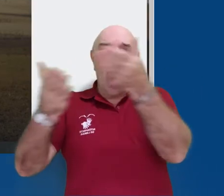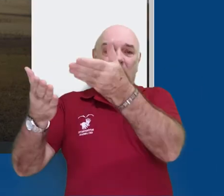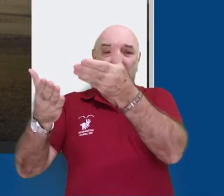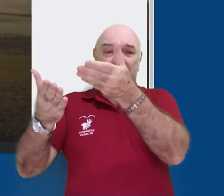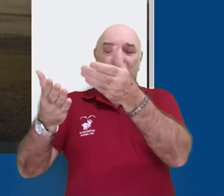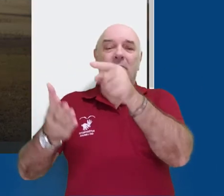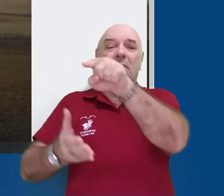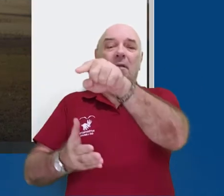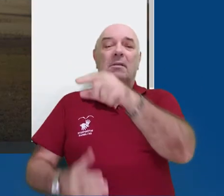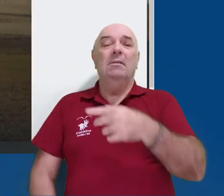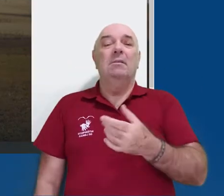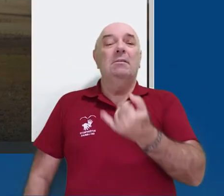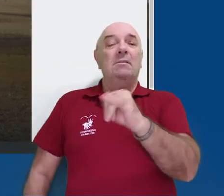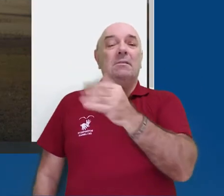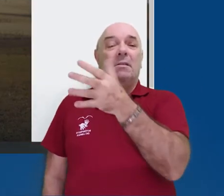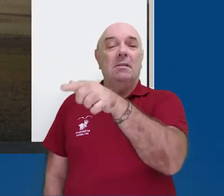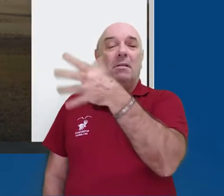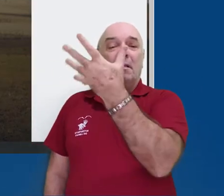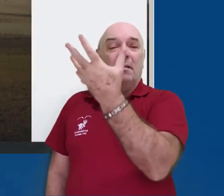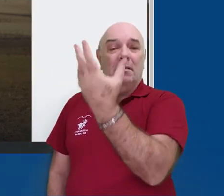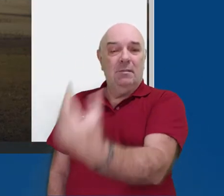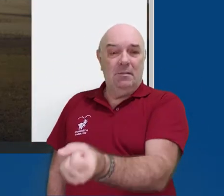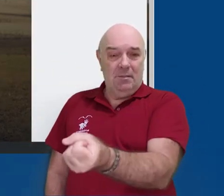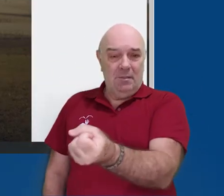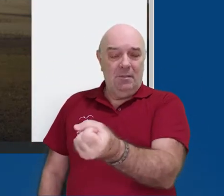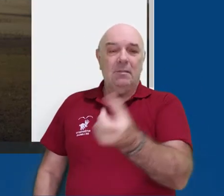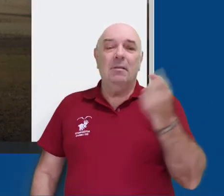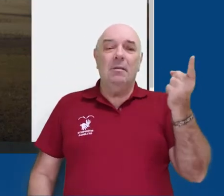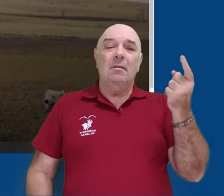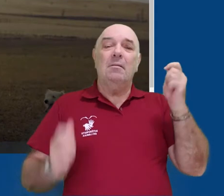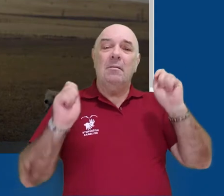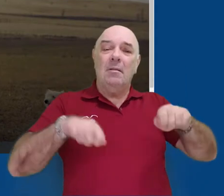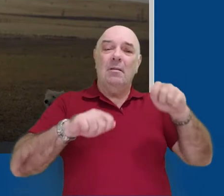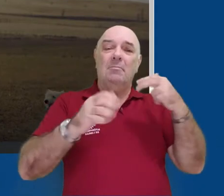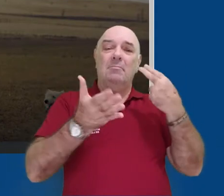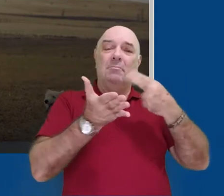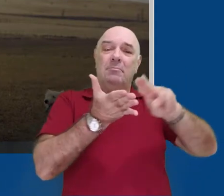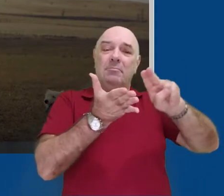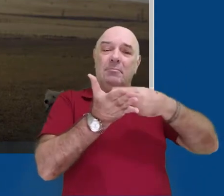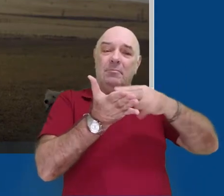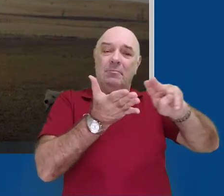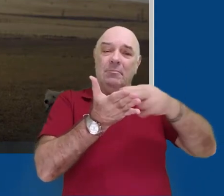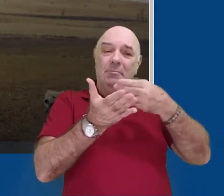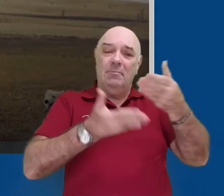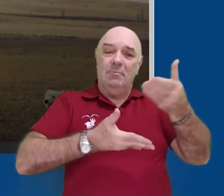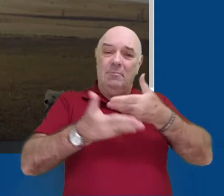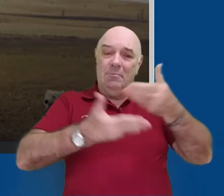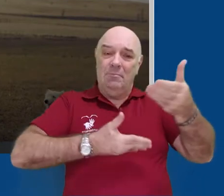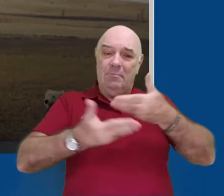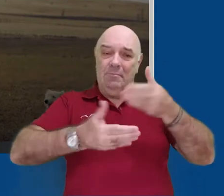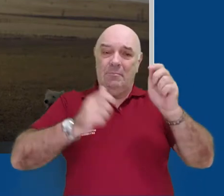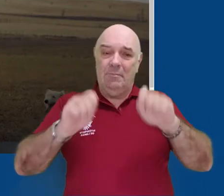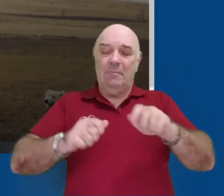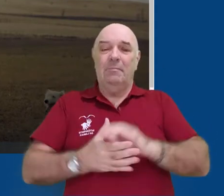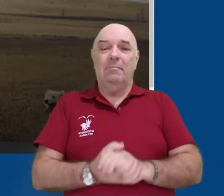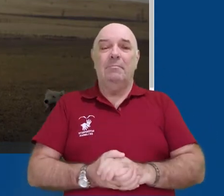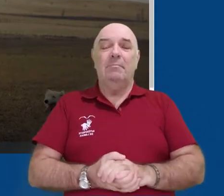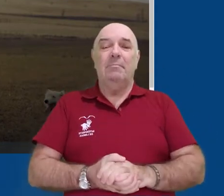enviado para esse contato. Assim que o convite for aceito, é possível iniciar a troca de mensagens.